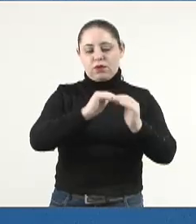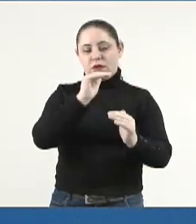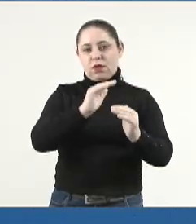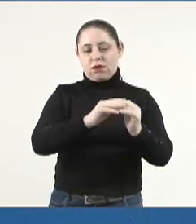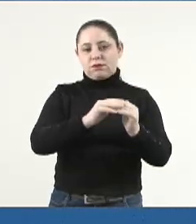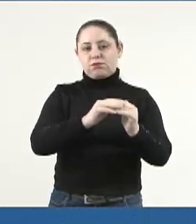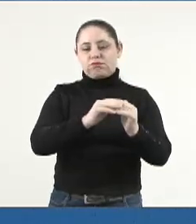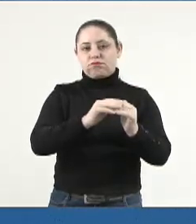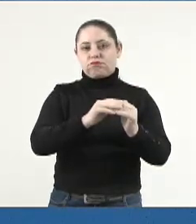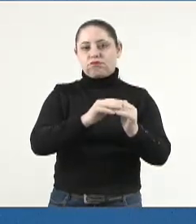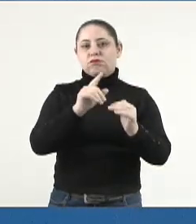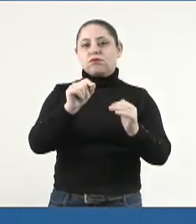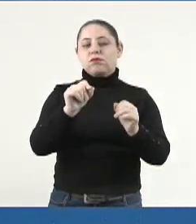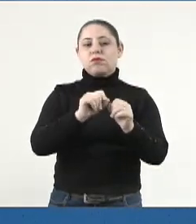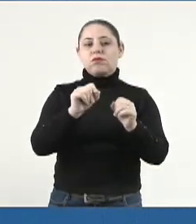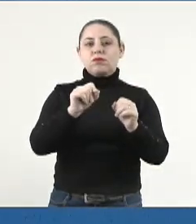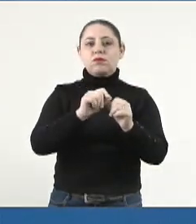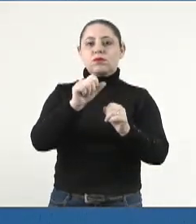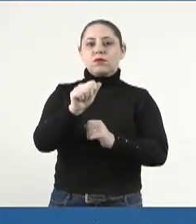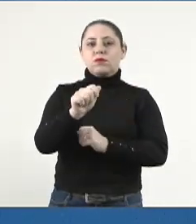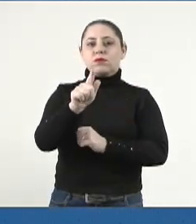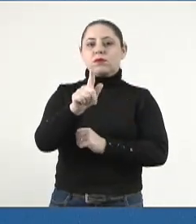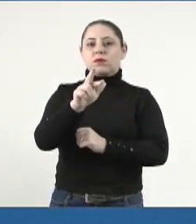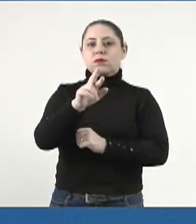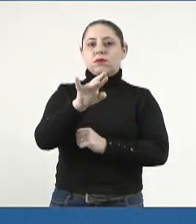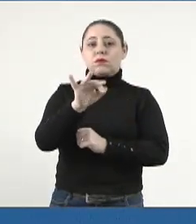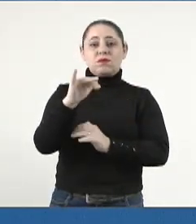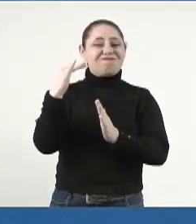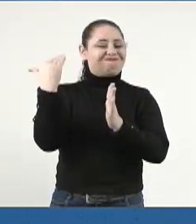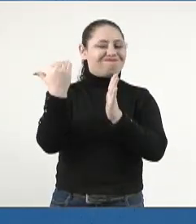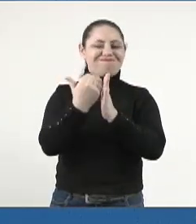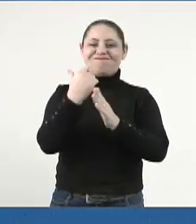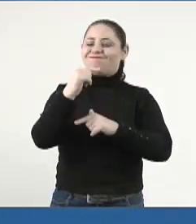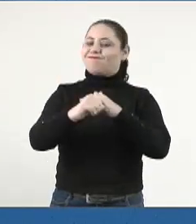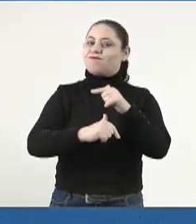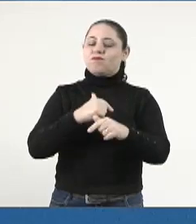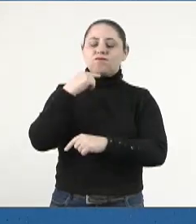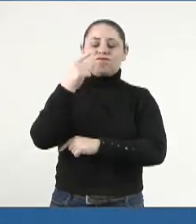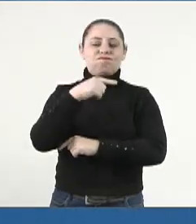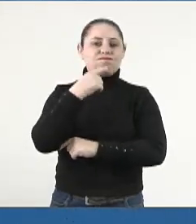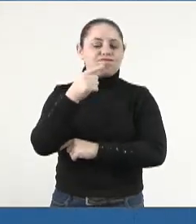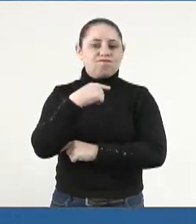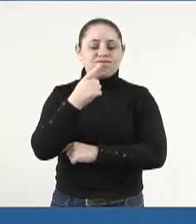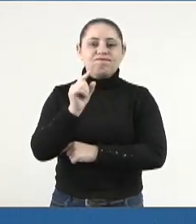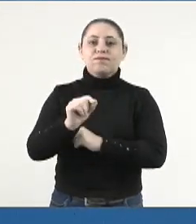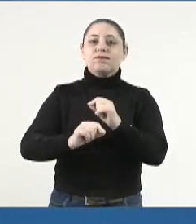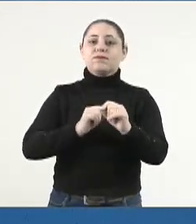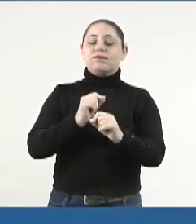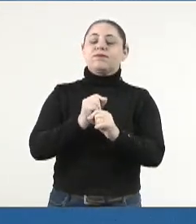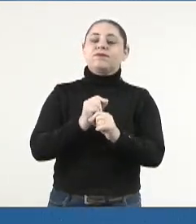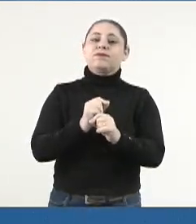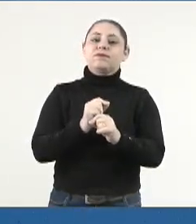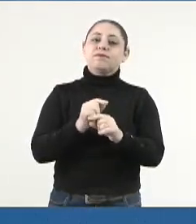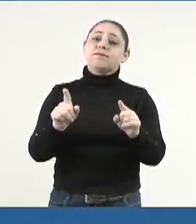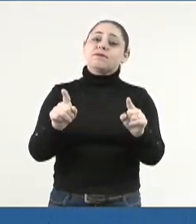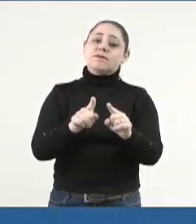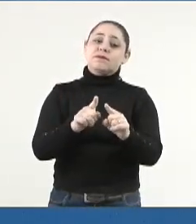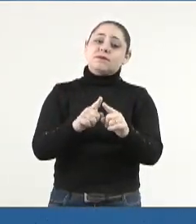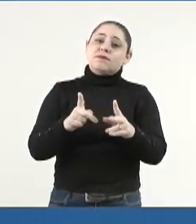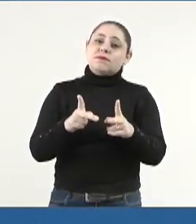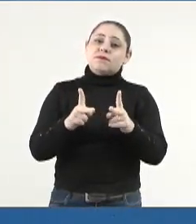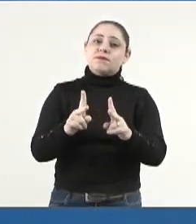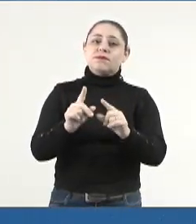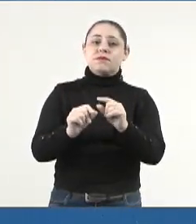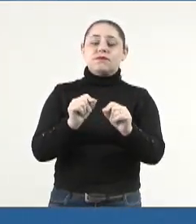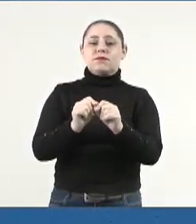com o que faz que a Agraer não consiga cumprir as suas atribuições e que, consequentemente, mantém em